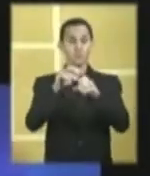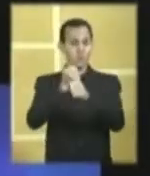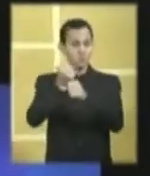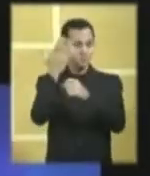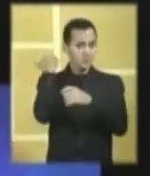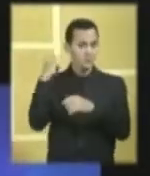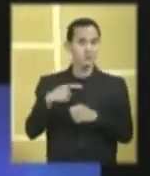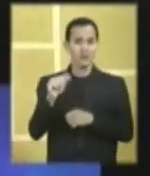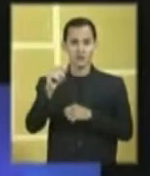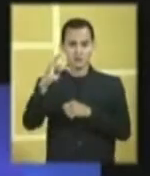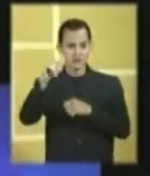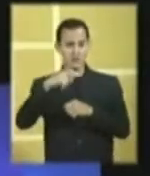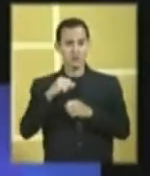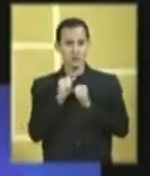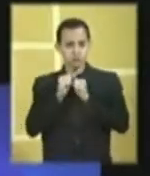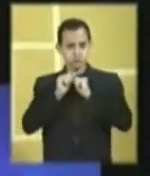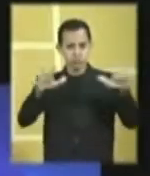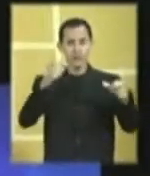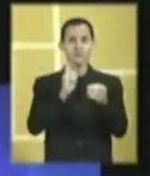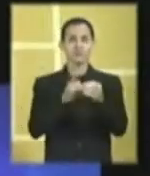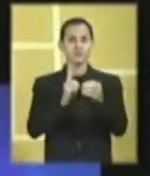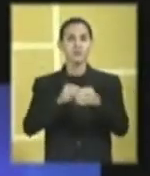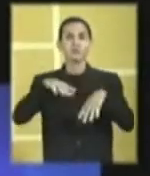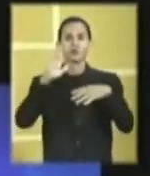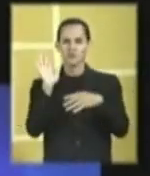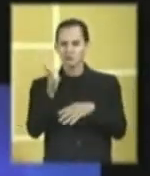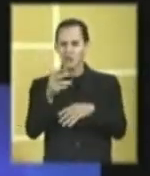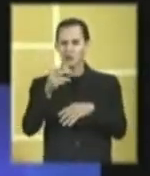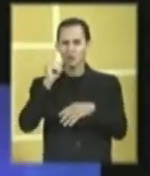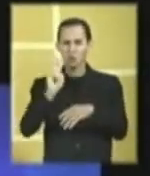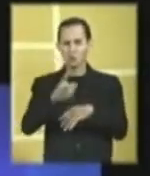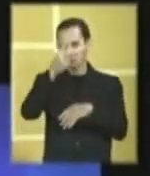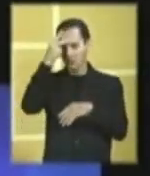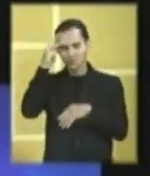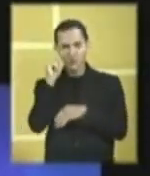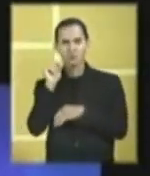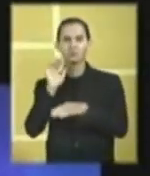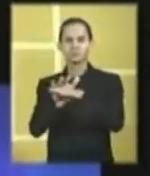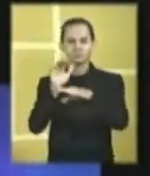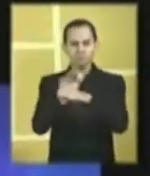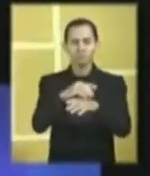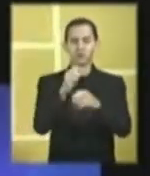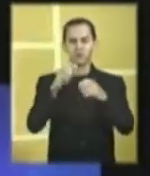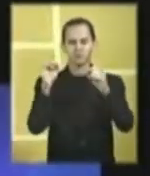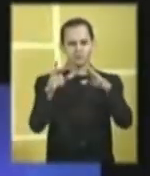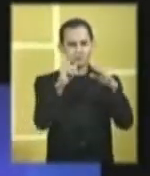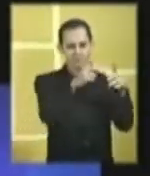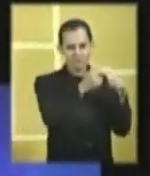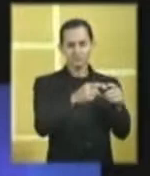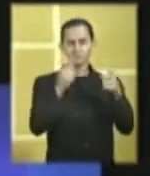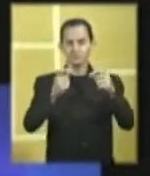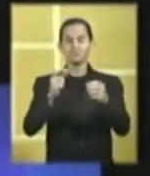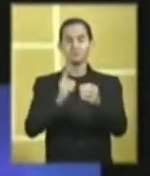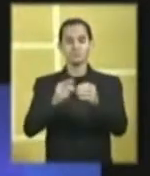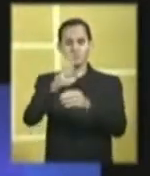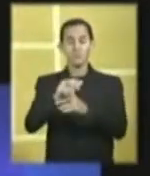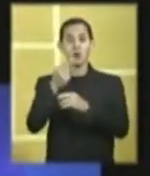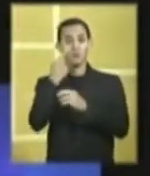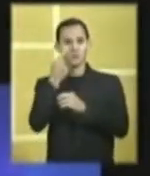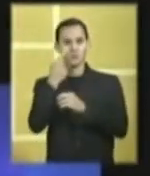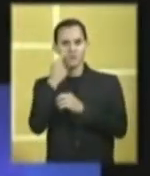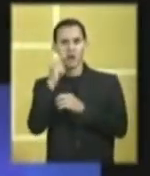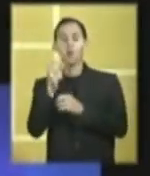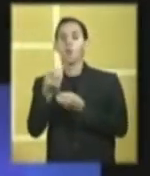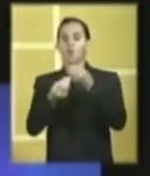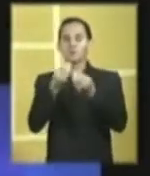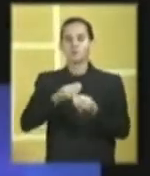um ano passado, o Agita tem se espalhado pela cidade. Já são 2 mil atendimentos em 12 bairros de Uberlândia. Eu fui conferir a